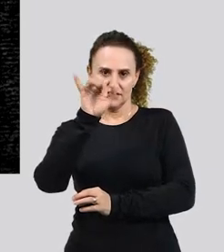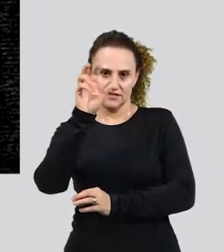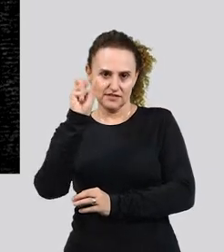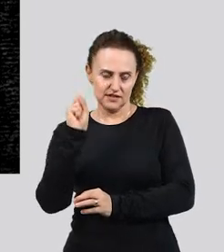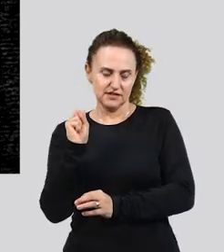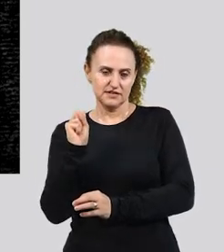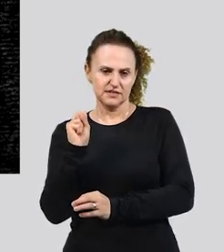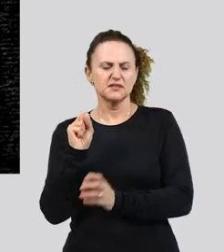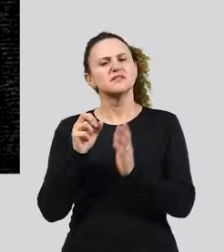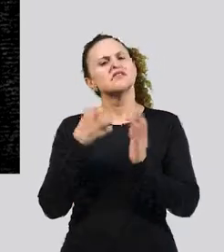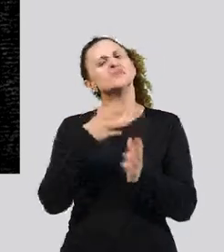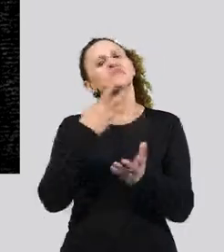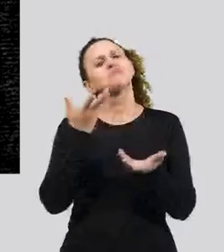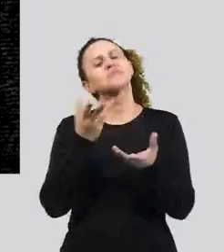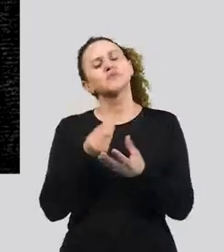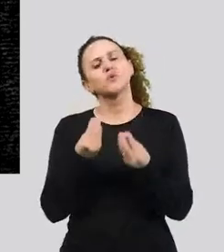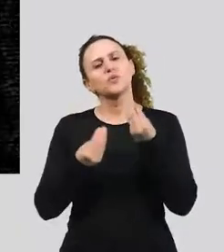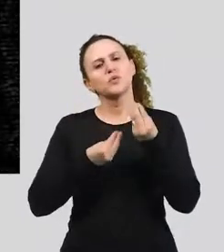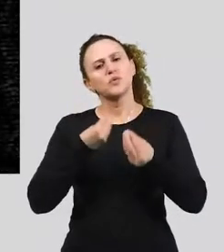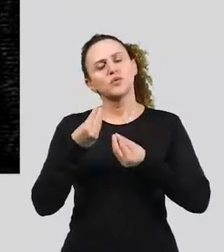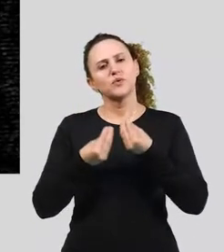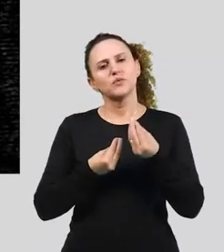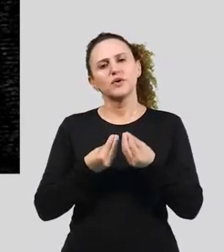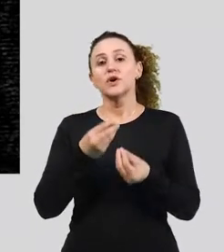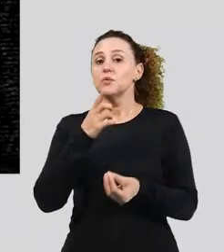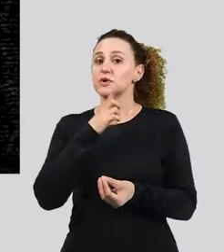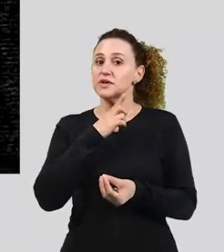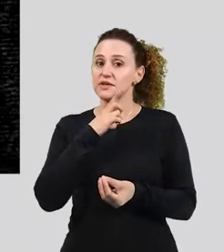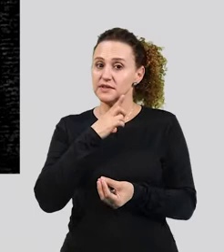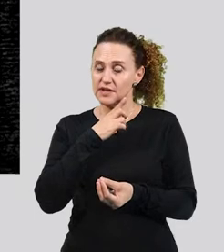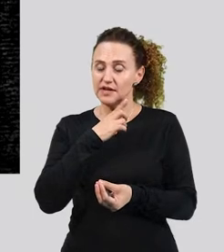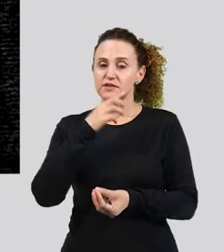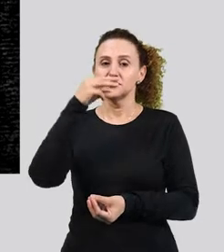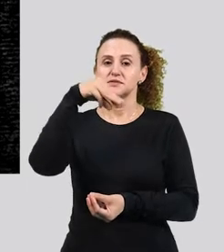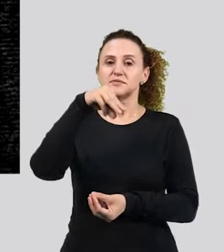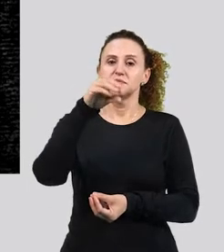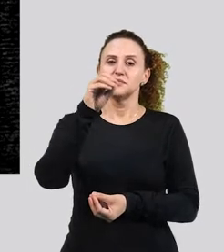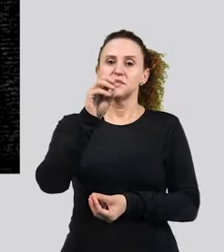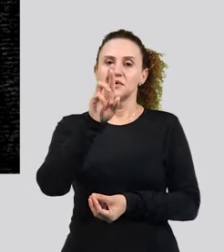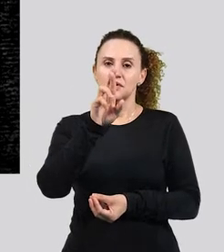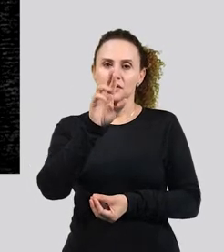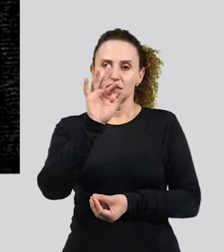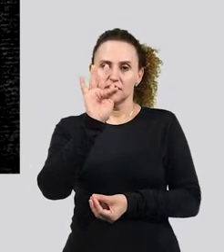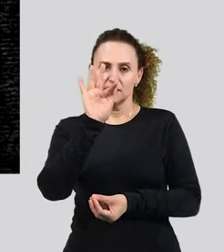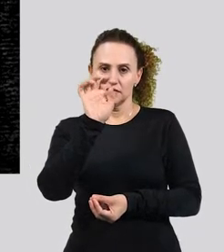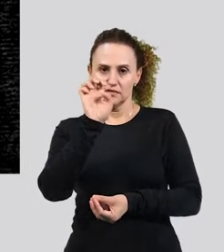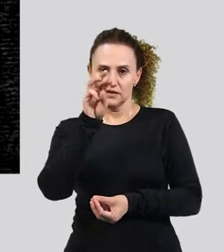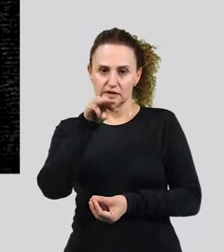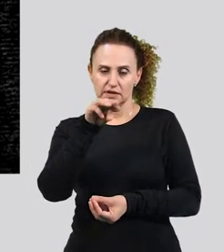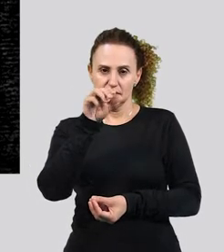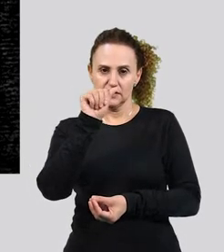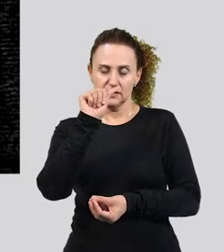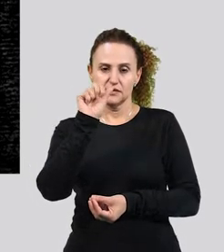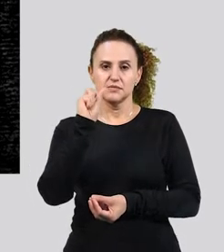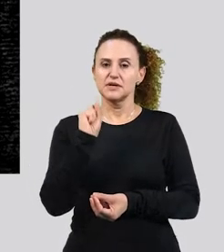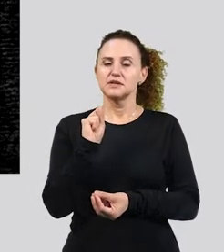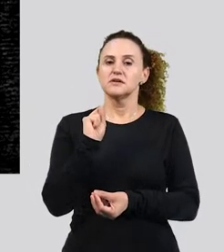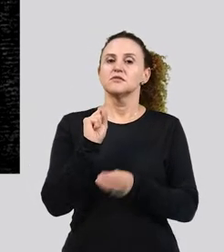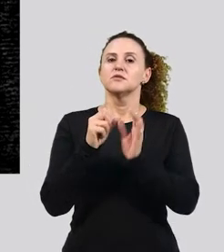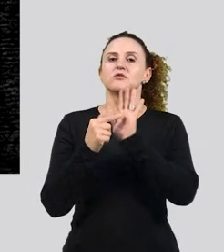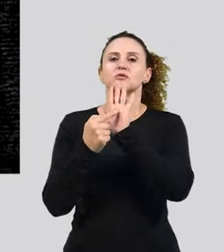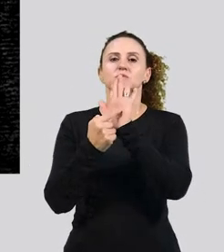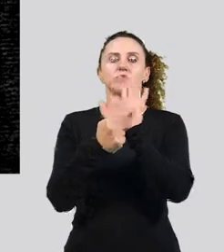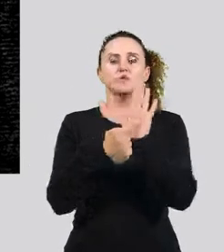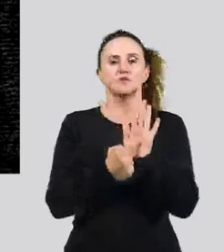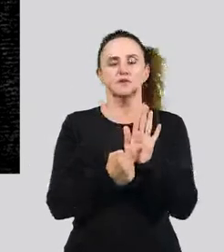sentido? Vocês viram que há os morfemas que vão evidenciar